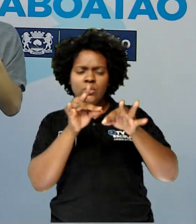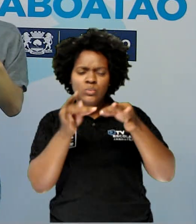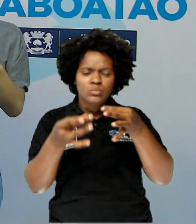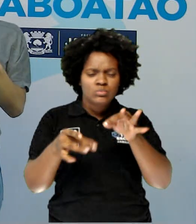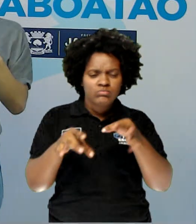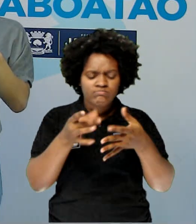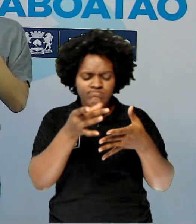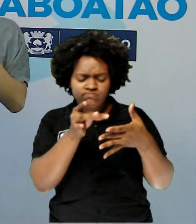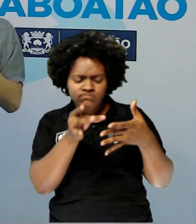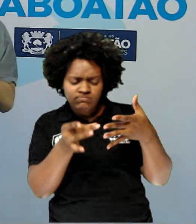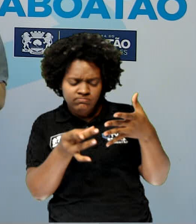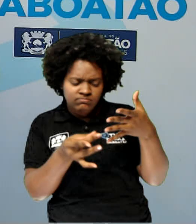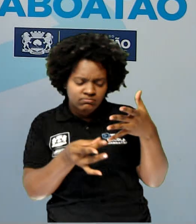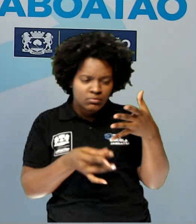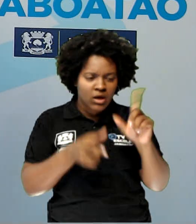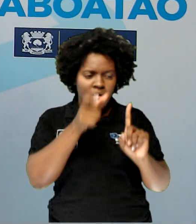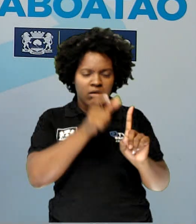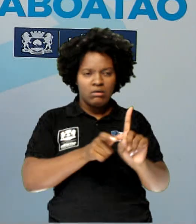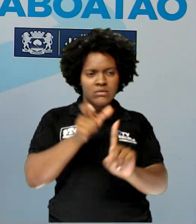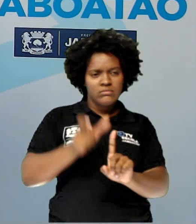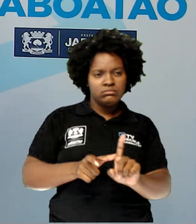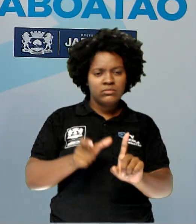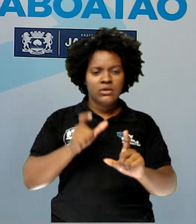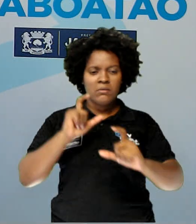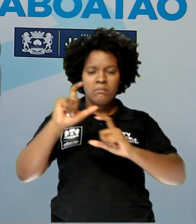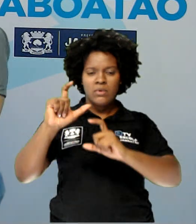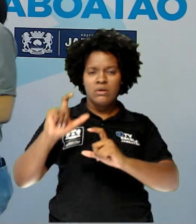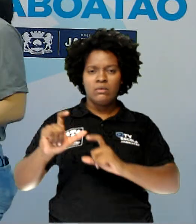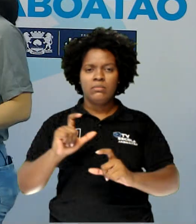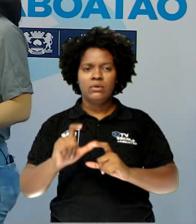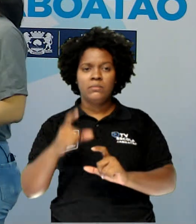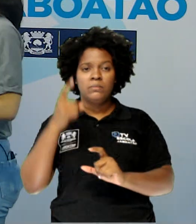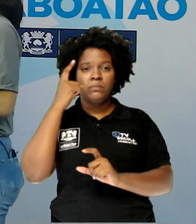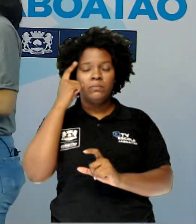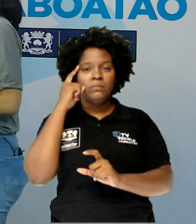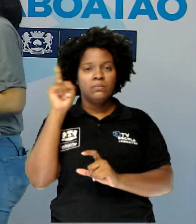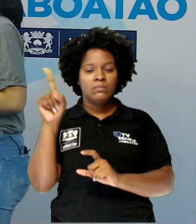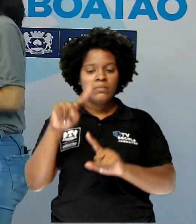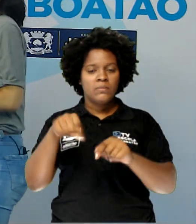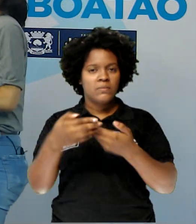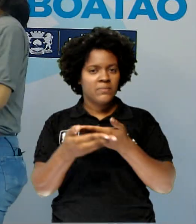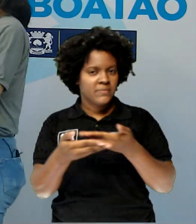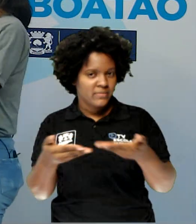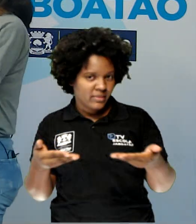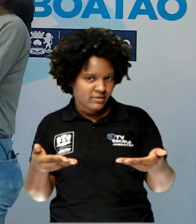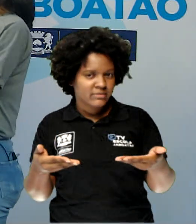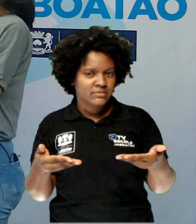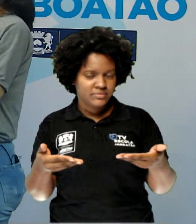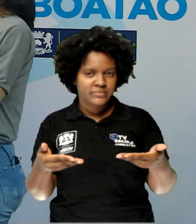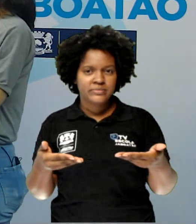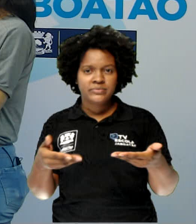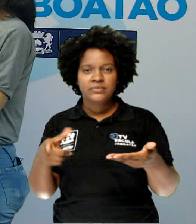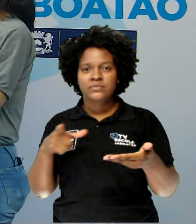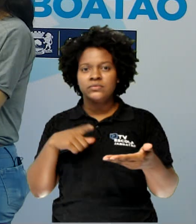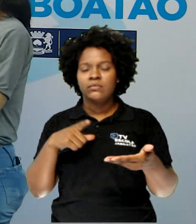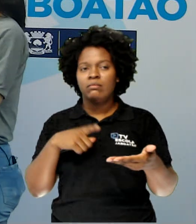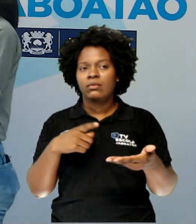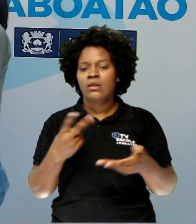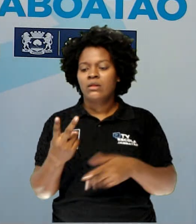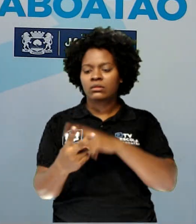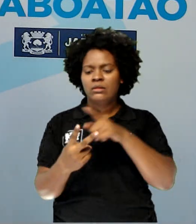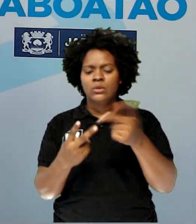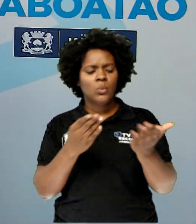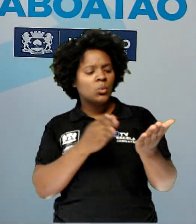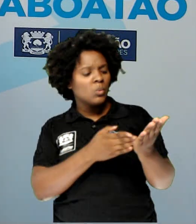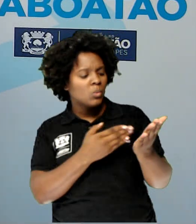de histórias em quadrinhos, de personagens, de enquadramento, eu pensei nesse seguinte desafio para vocês. Temos aqui duas